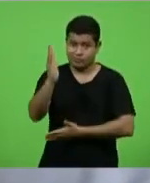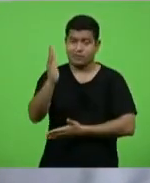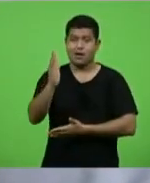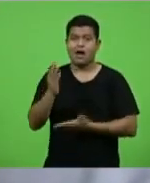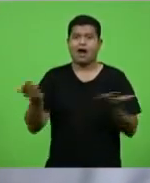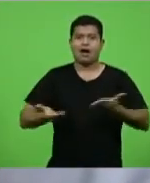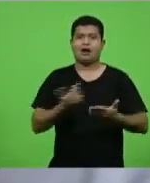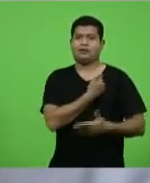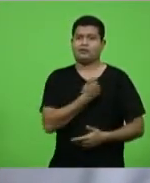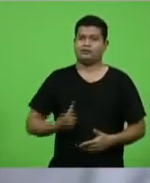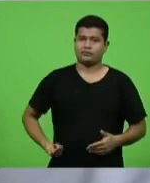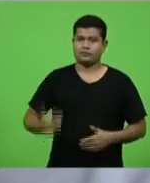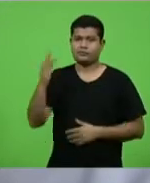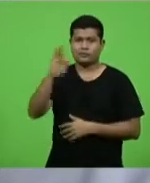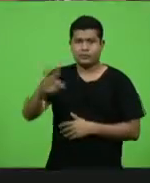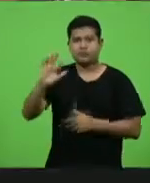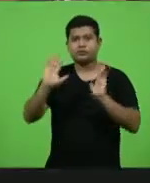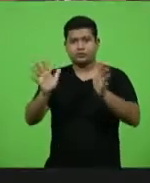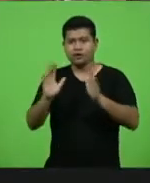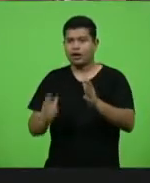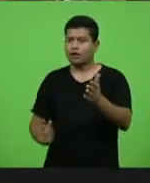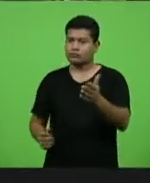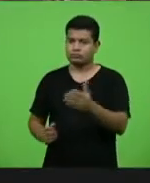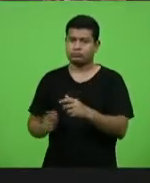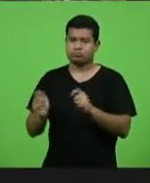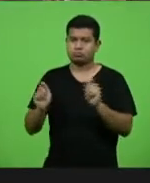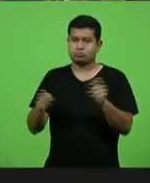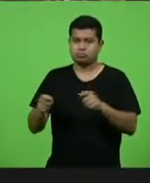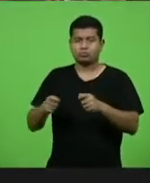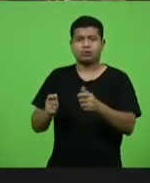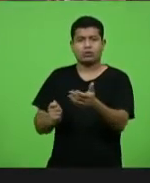poderá comprar as vacinas e já autorizou e que vai vir agora.